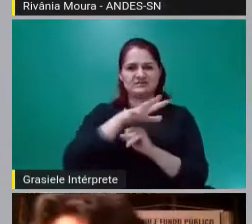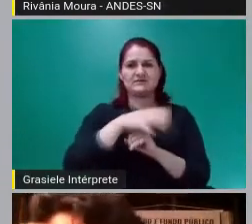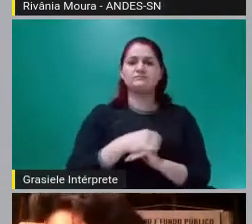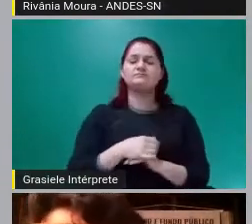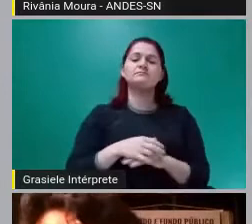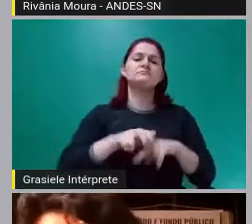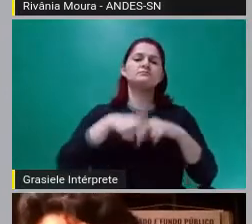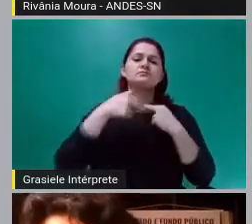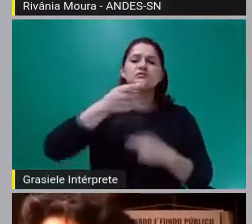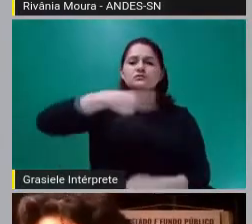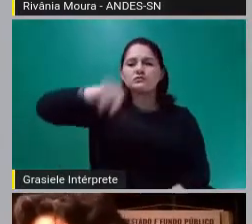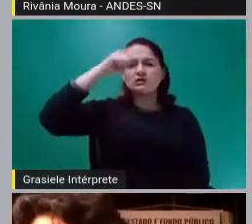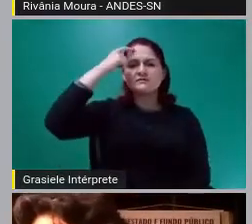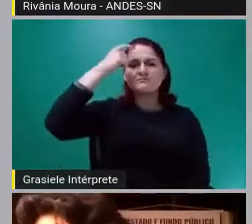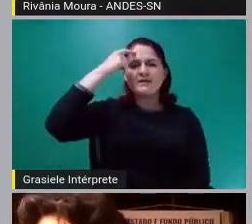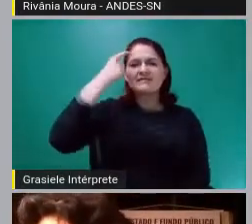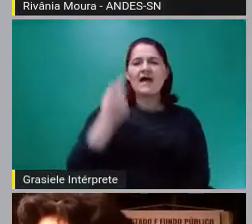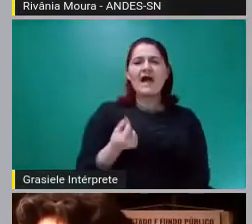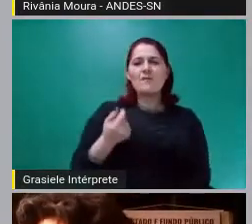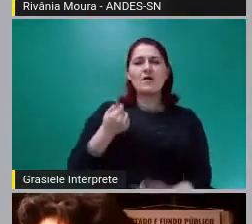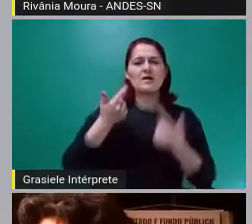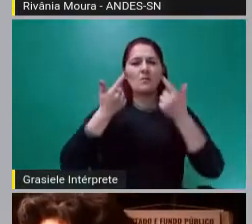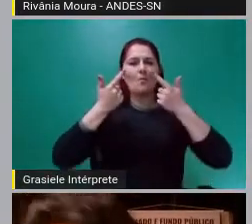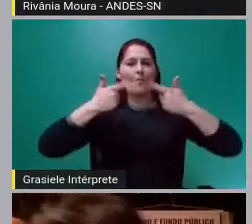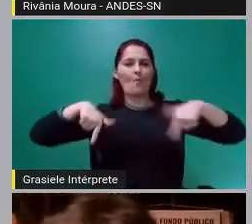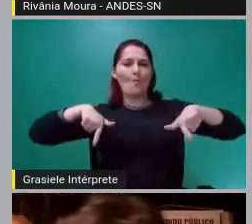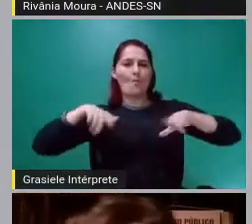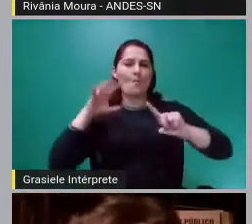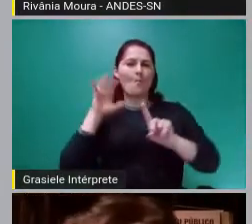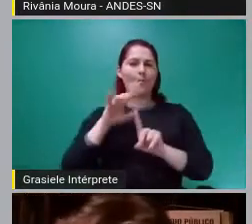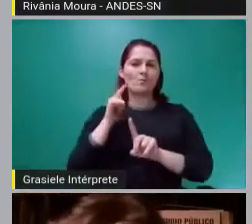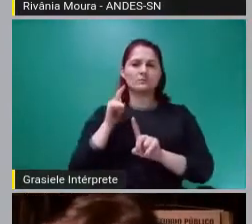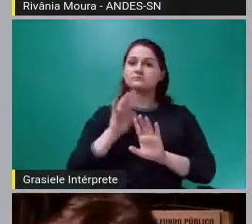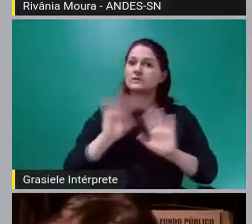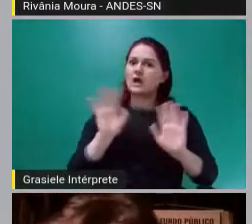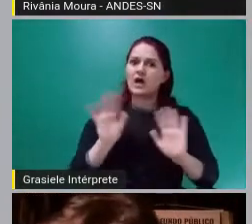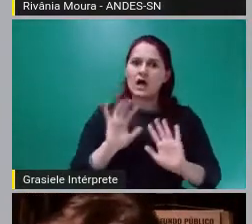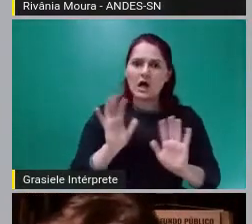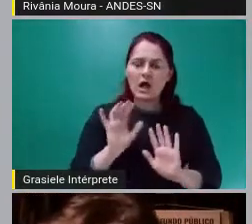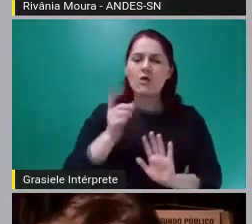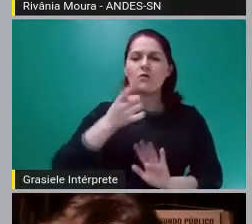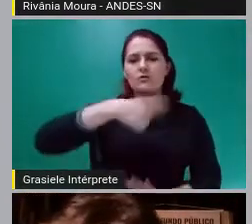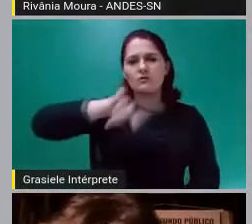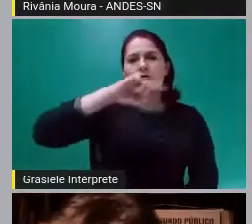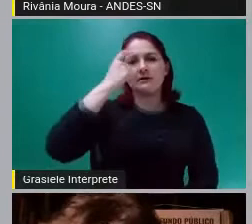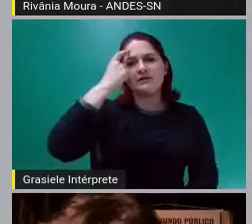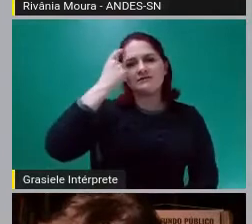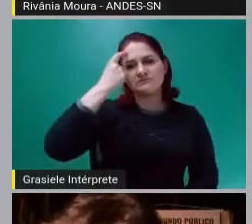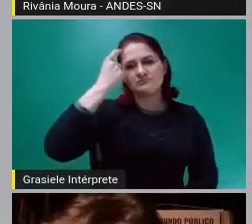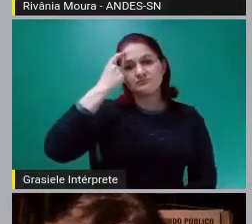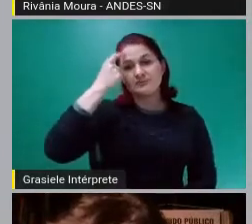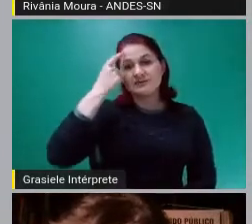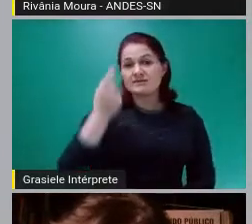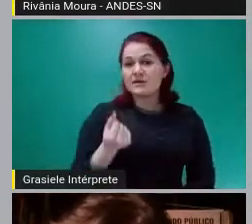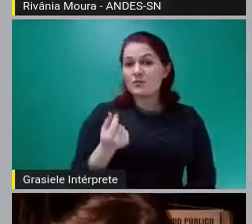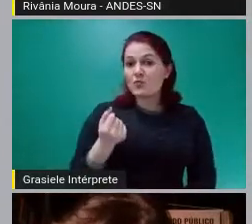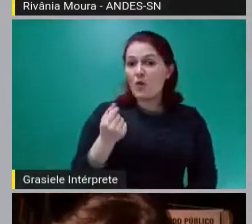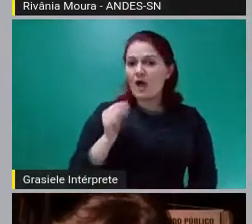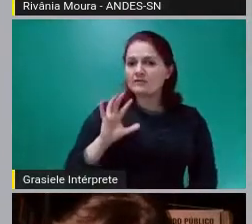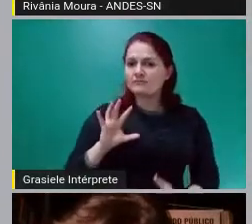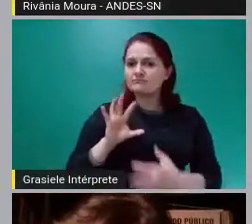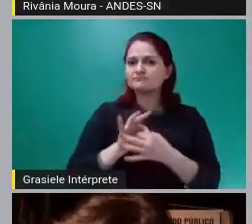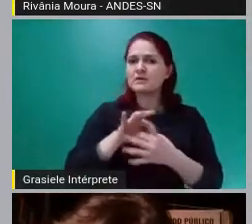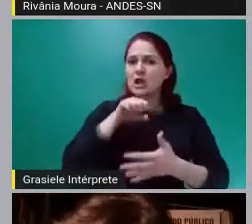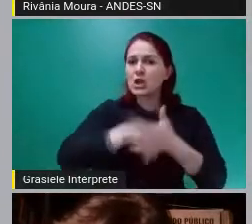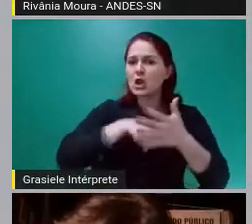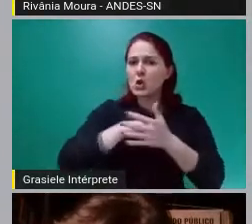moeda é neutra? Não. Vamos pensar o problema da seguinte ótica. Moeda e luta de classes. Porque daí a